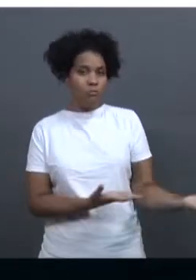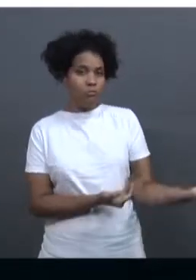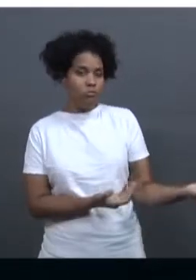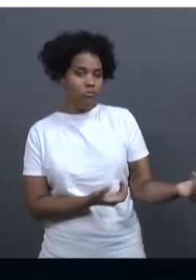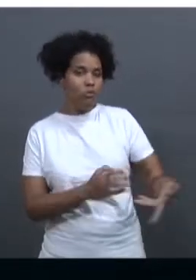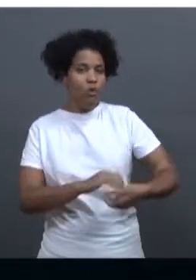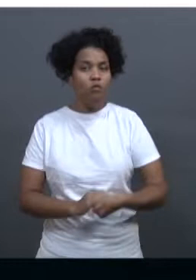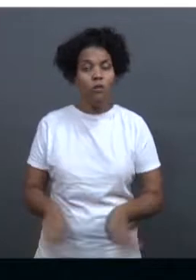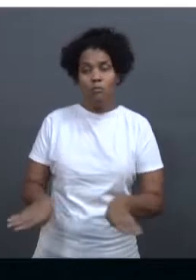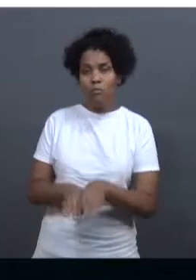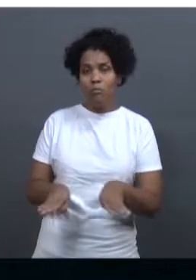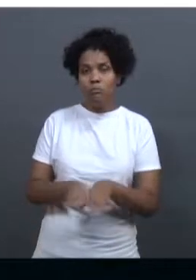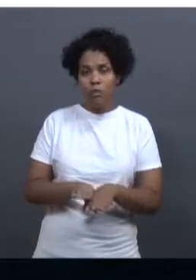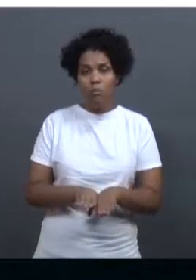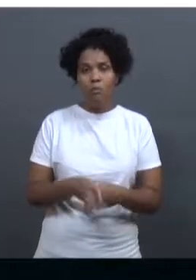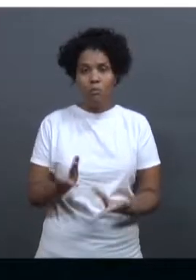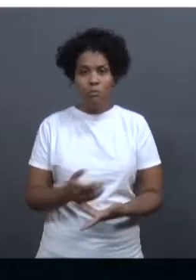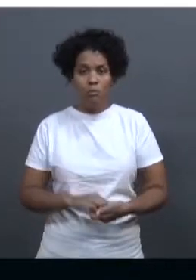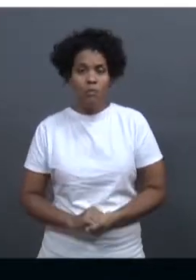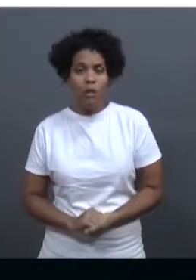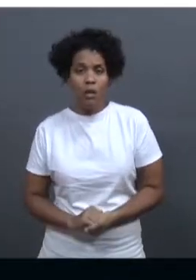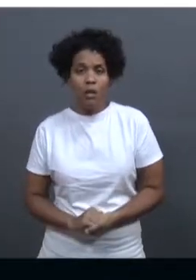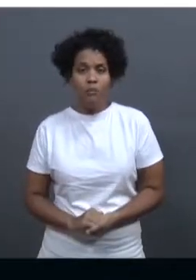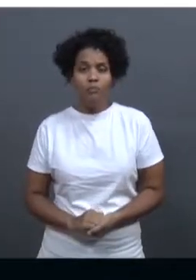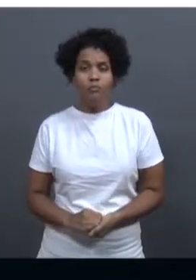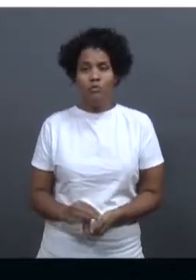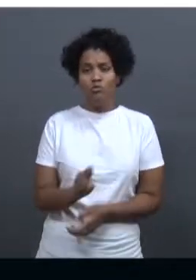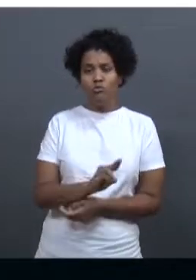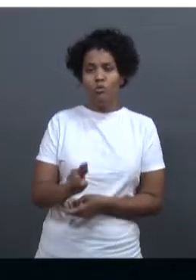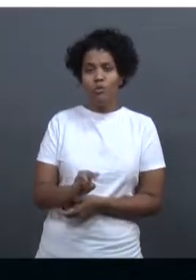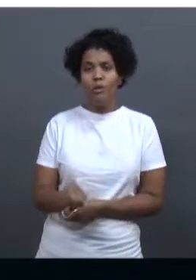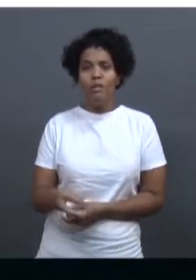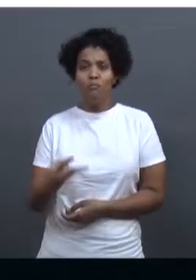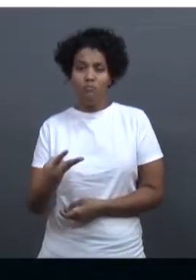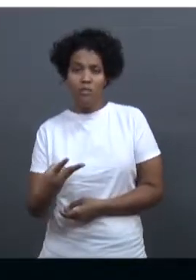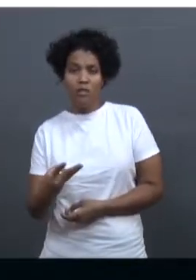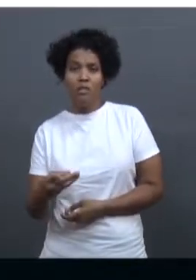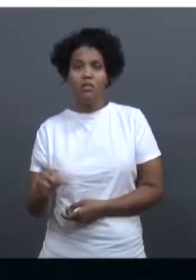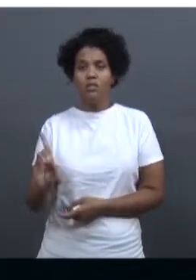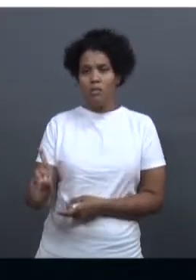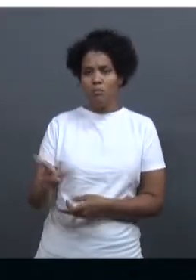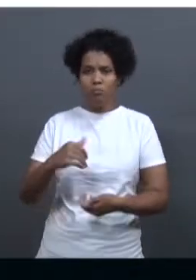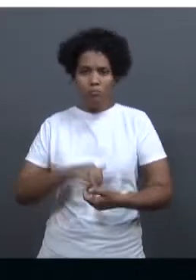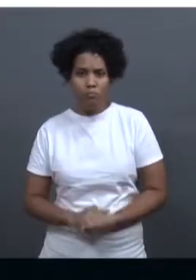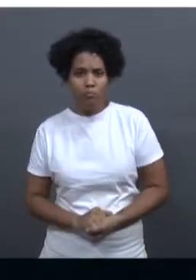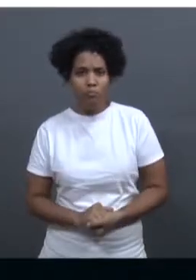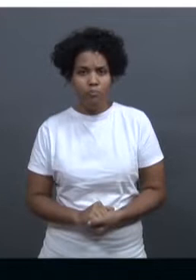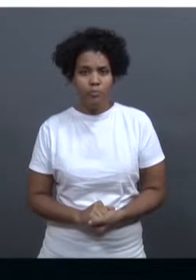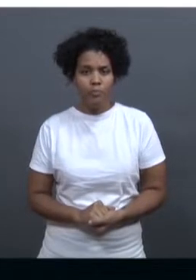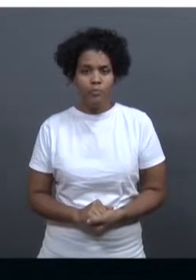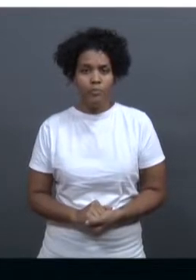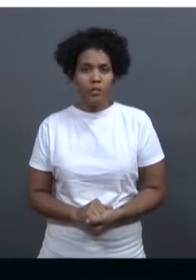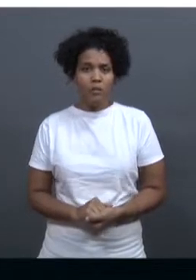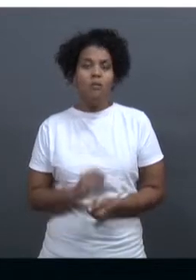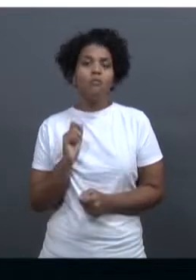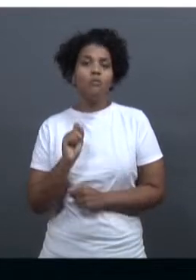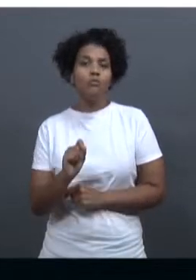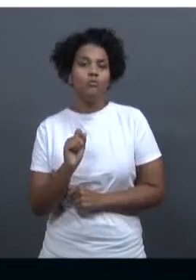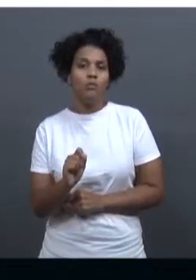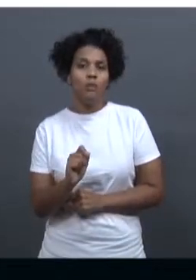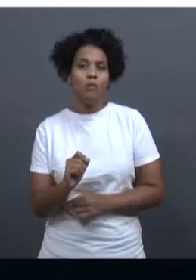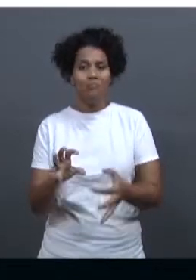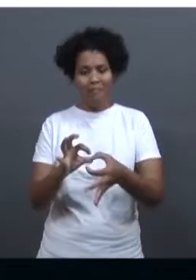3Ds de Paulo Guedes. Desindexar, desvincular e desobrigar o orçamento, para garantir mais